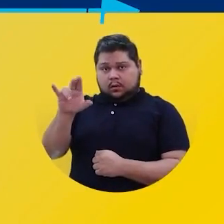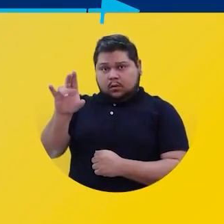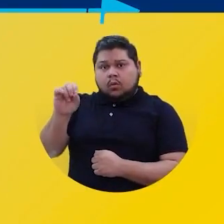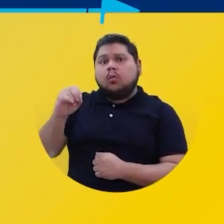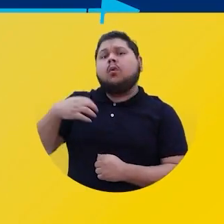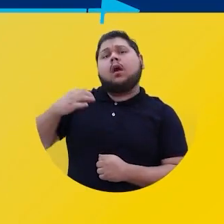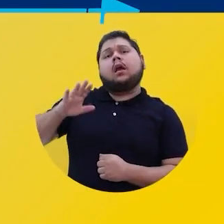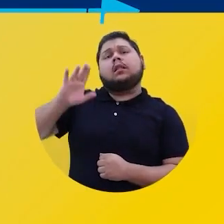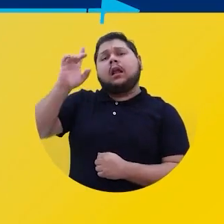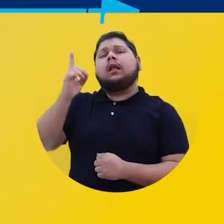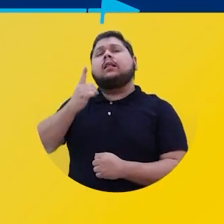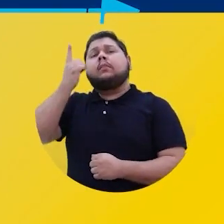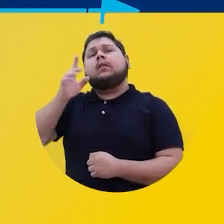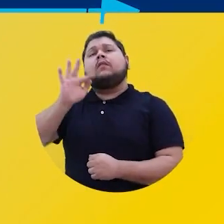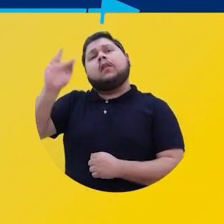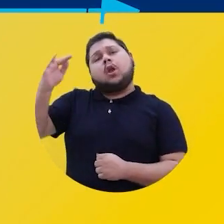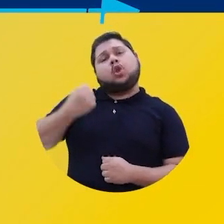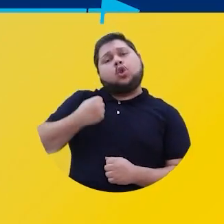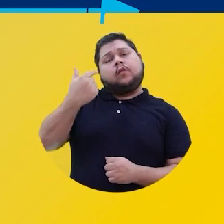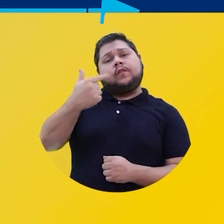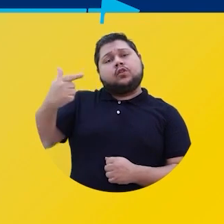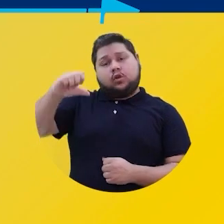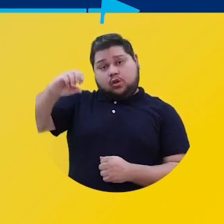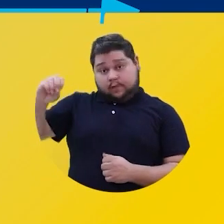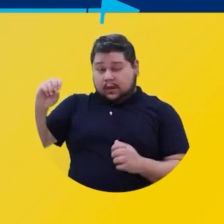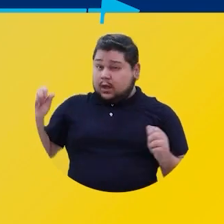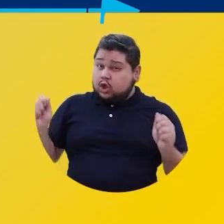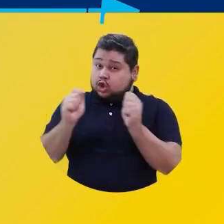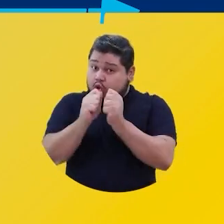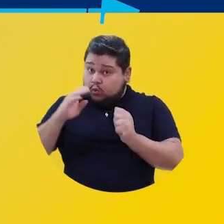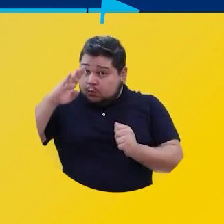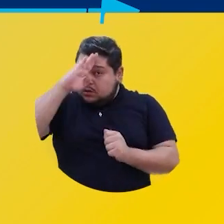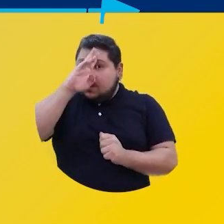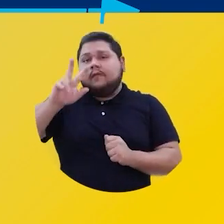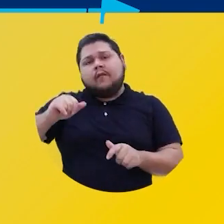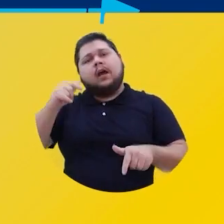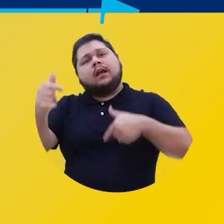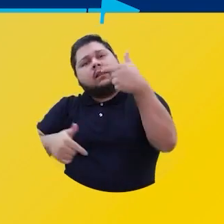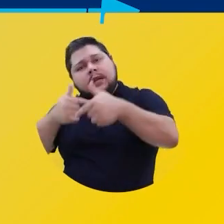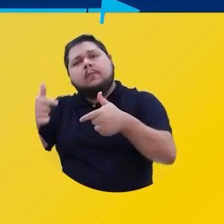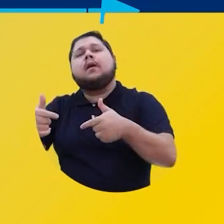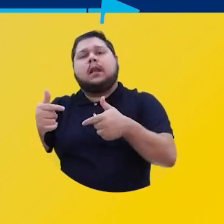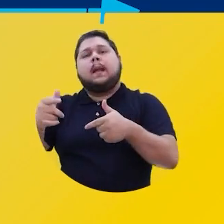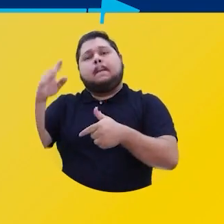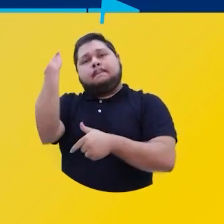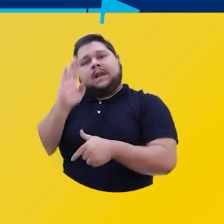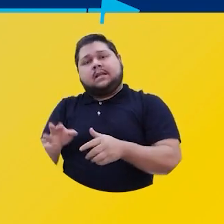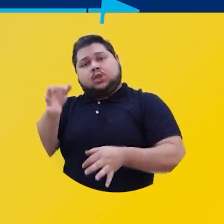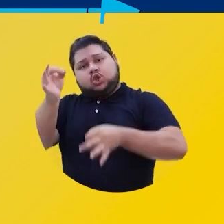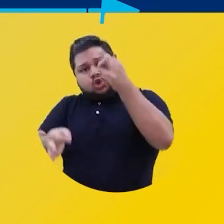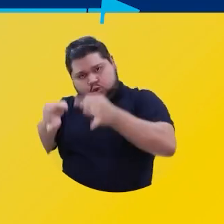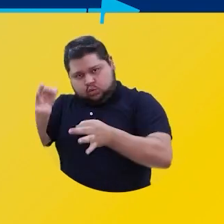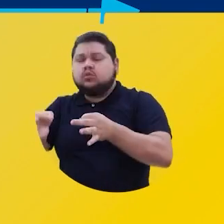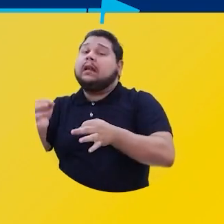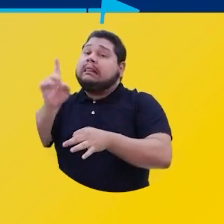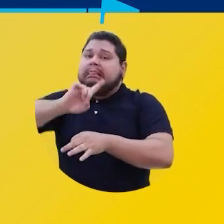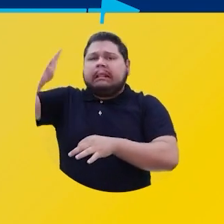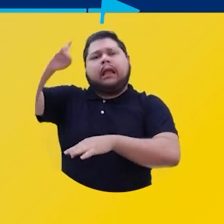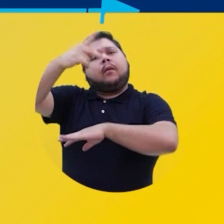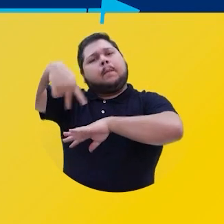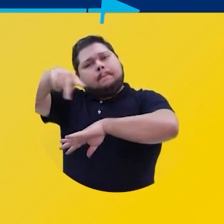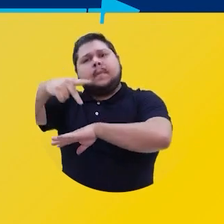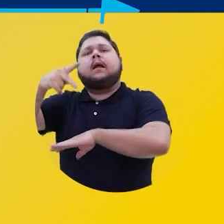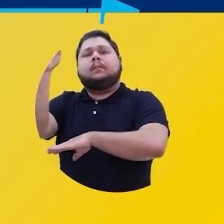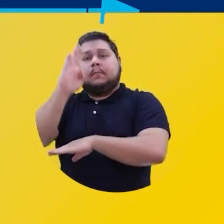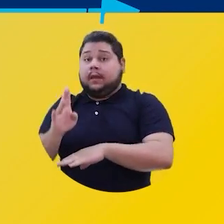candidato a deputado federal, com o número 2290. Junto com Bolsonaro, trabalharemos para um país mais justo e perfeito. Com Deus, pátria, família e